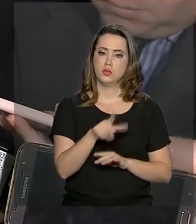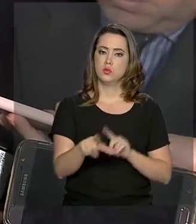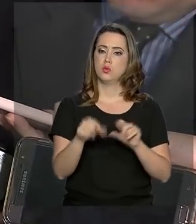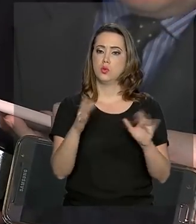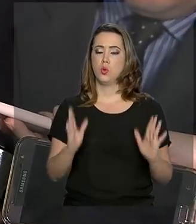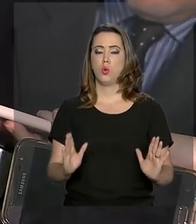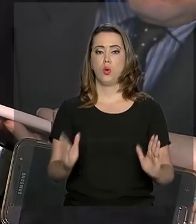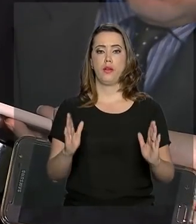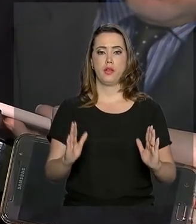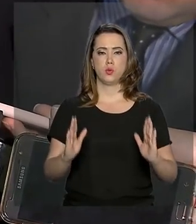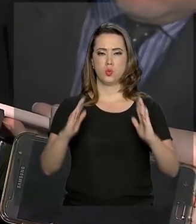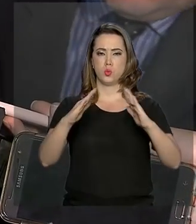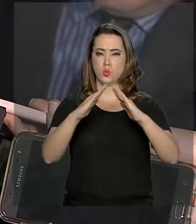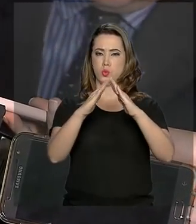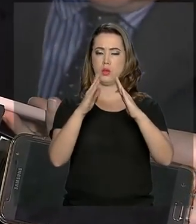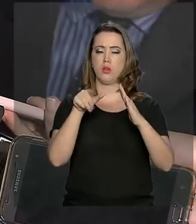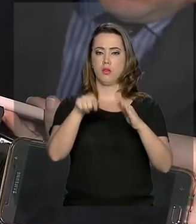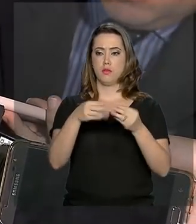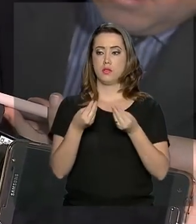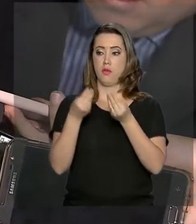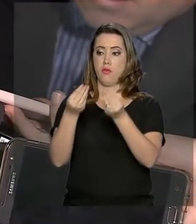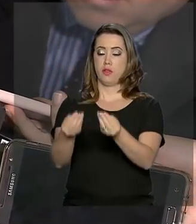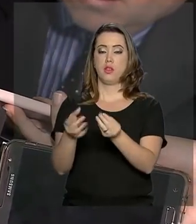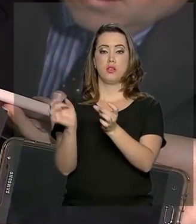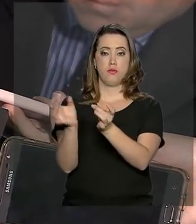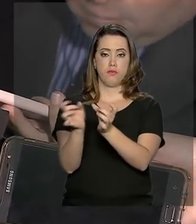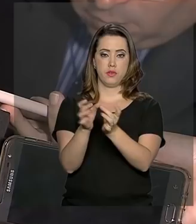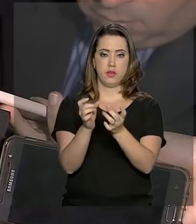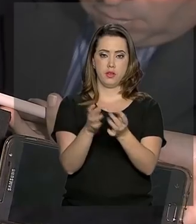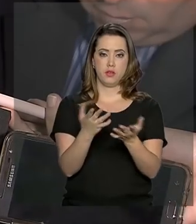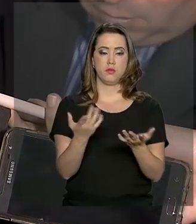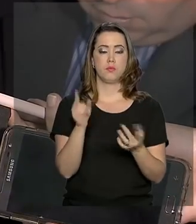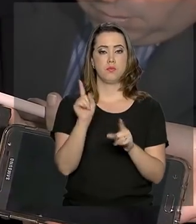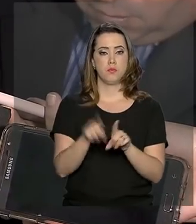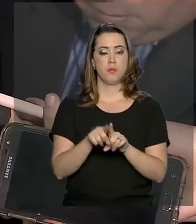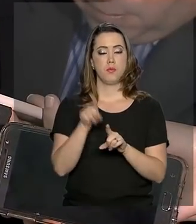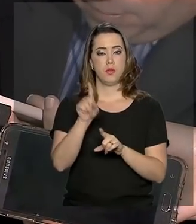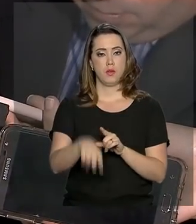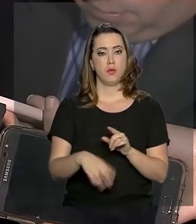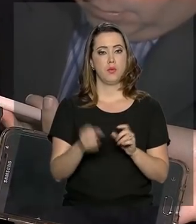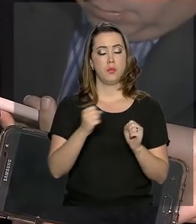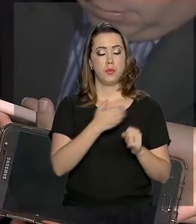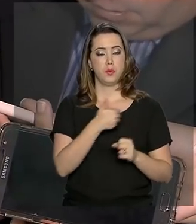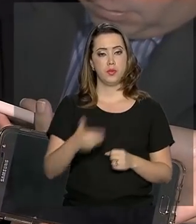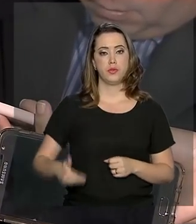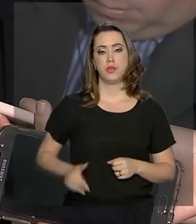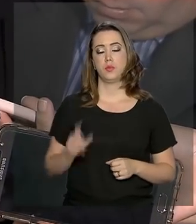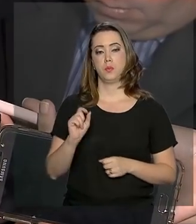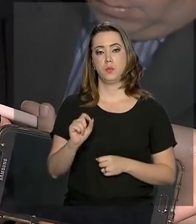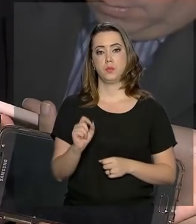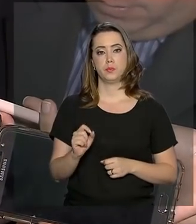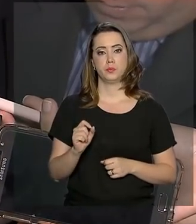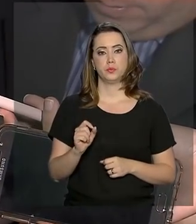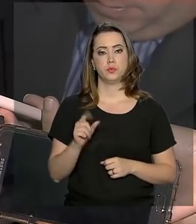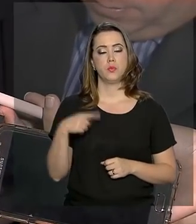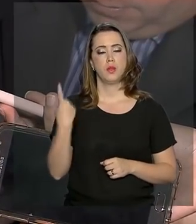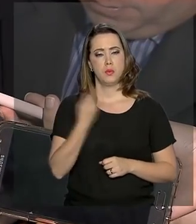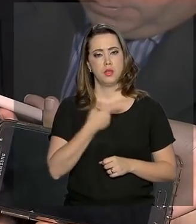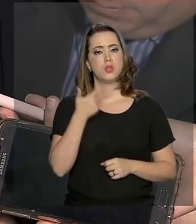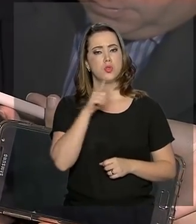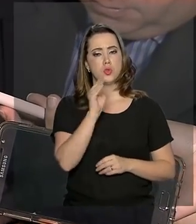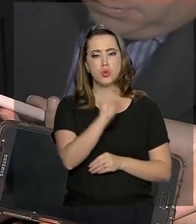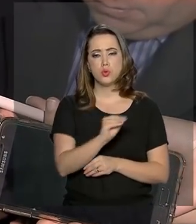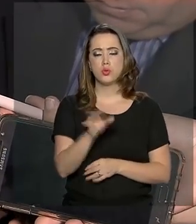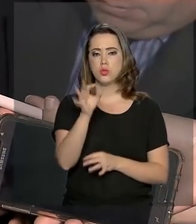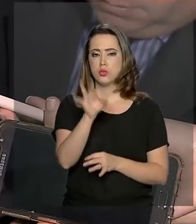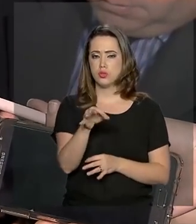armazéns serão colocados aí à venda, serão leiloados pelo poder público, para que a gente cuide